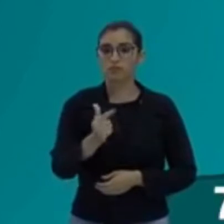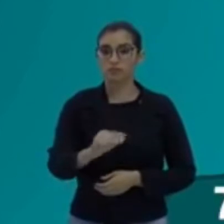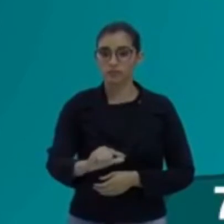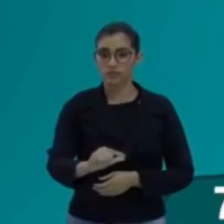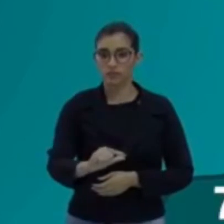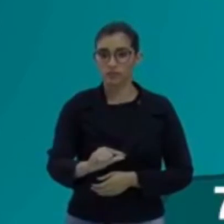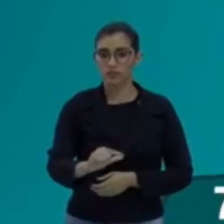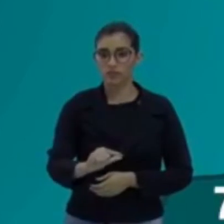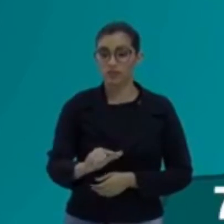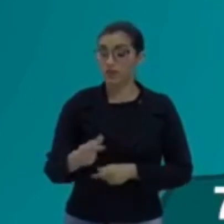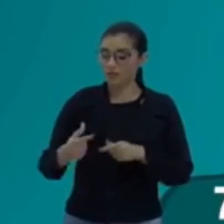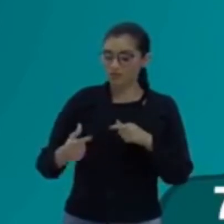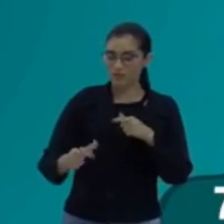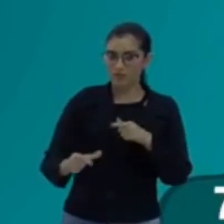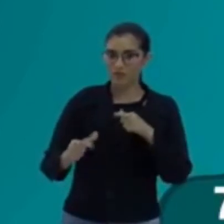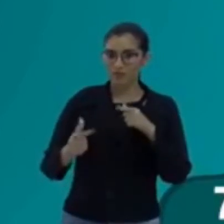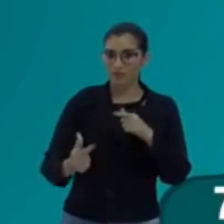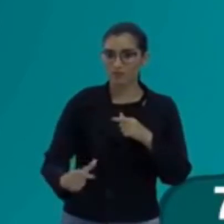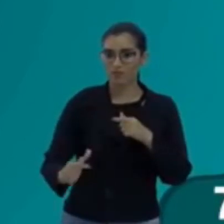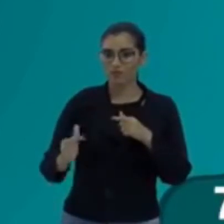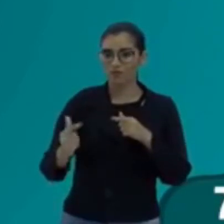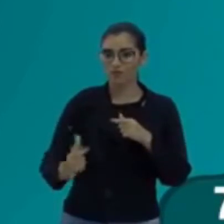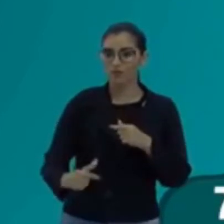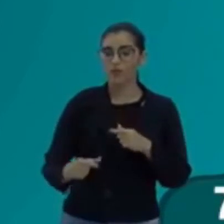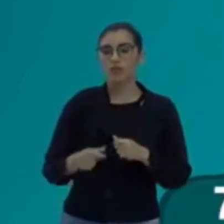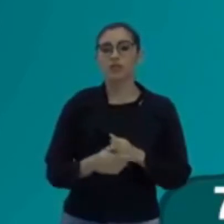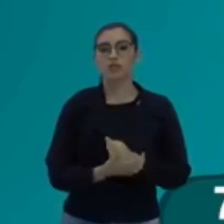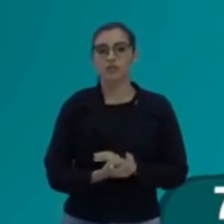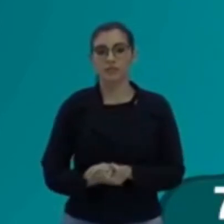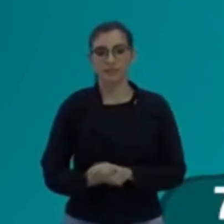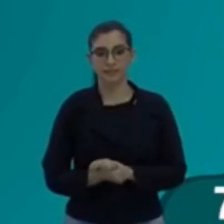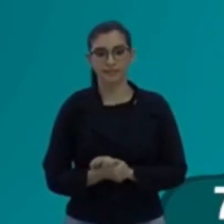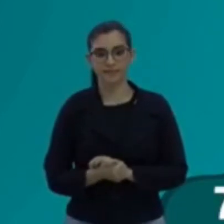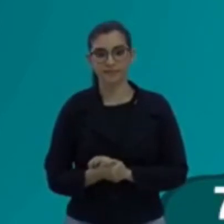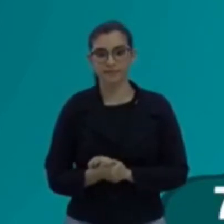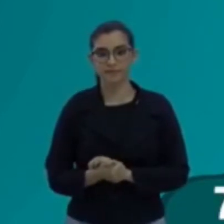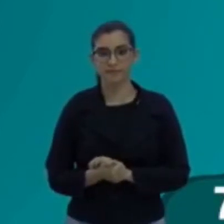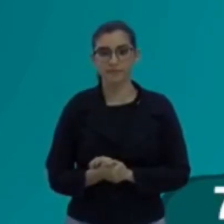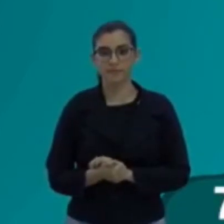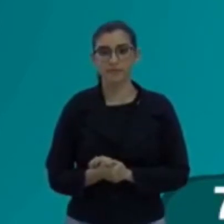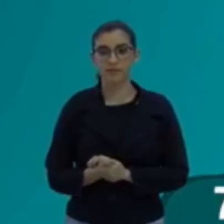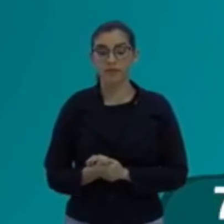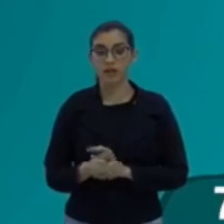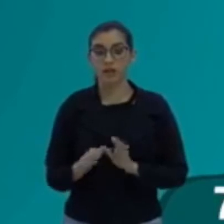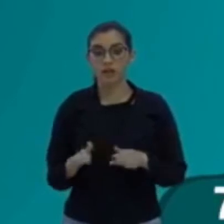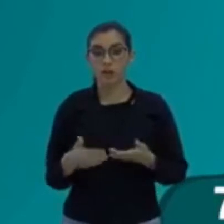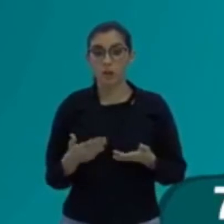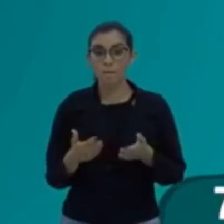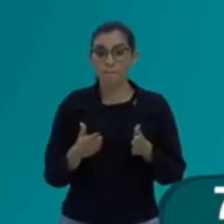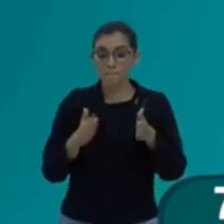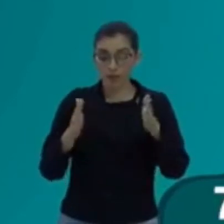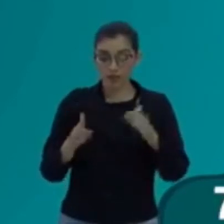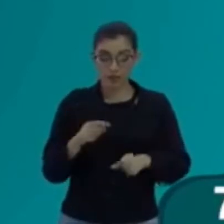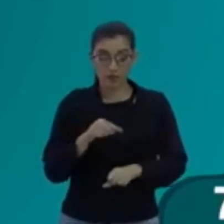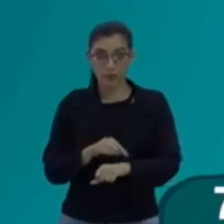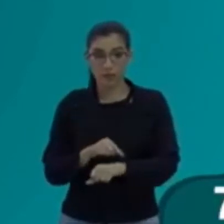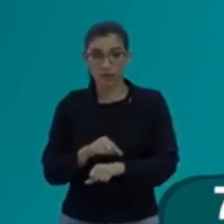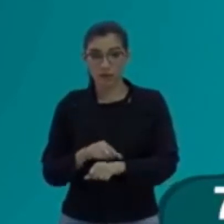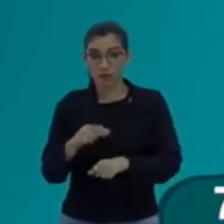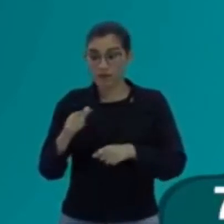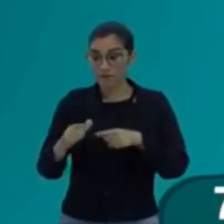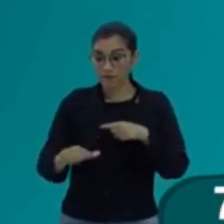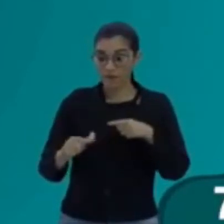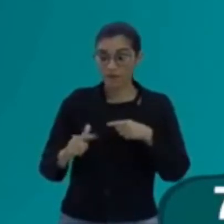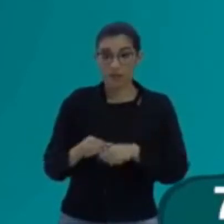eu chamo de frequência, tá bom? Então, período é o tempo. Frequência é a